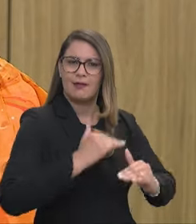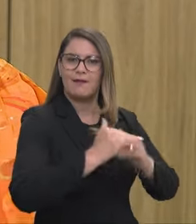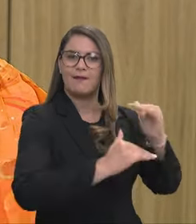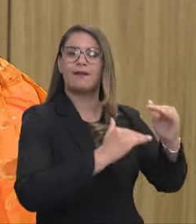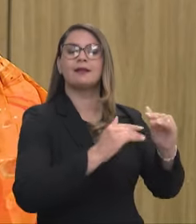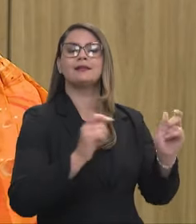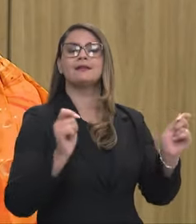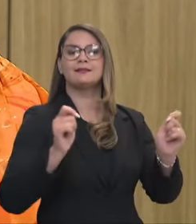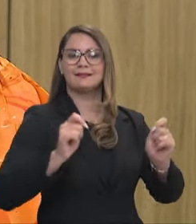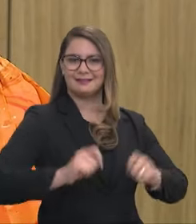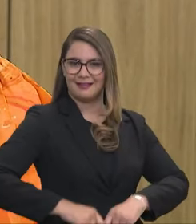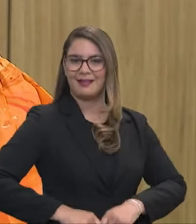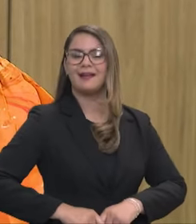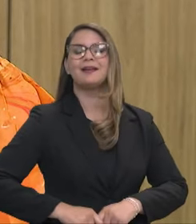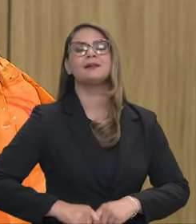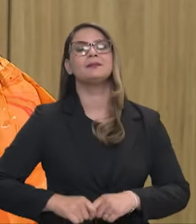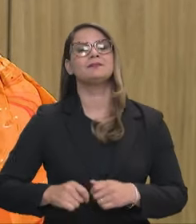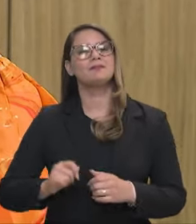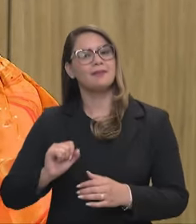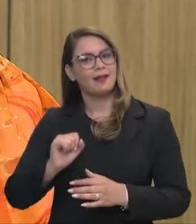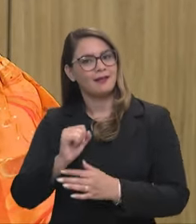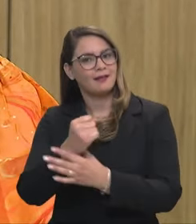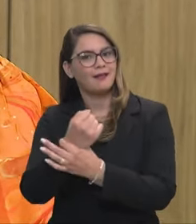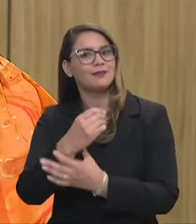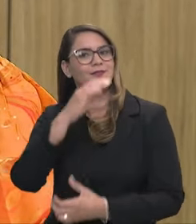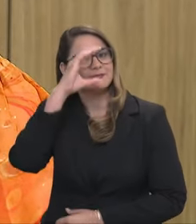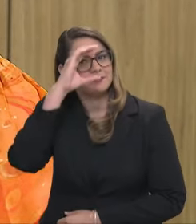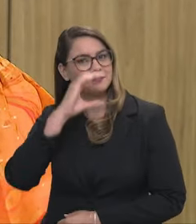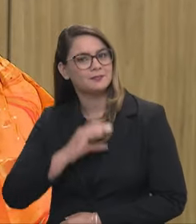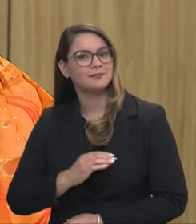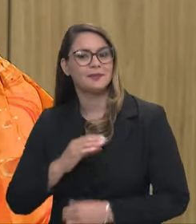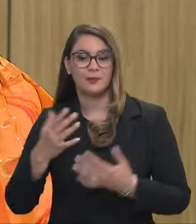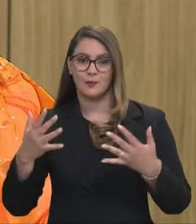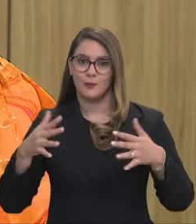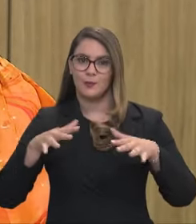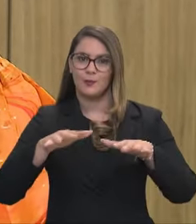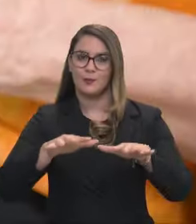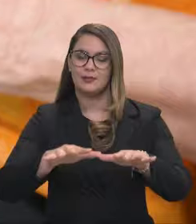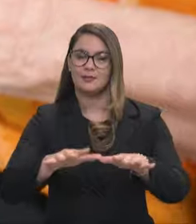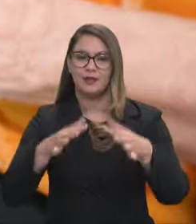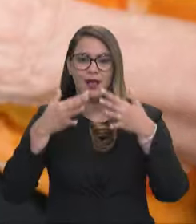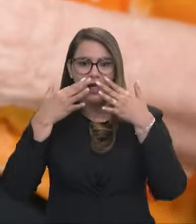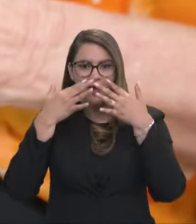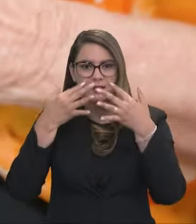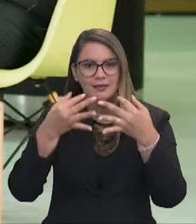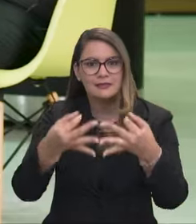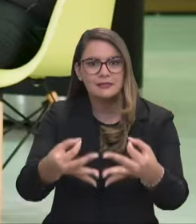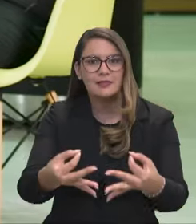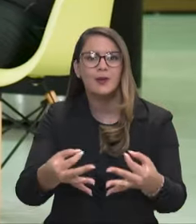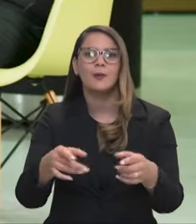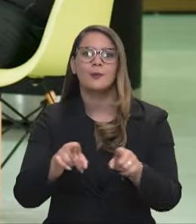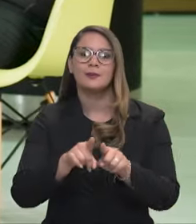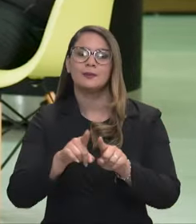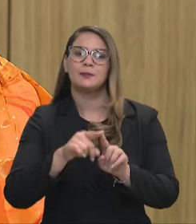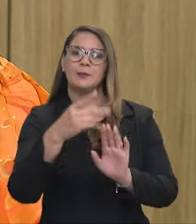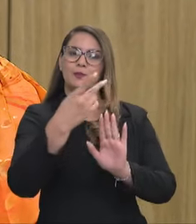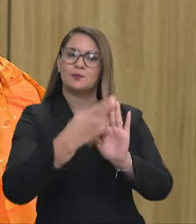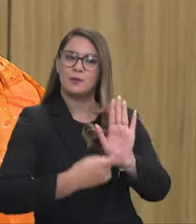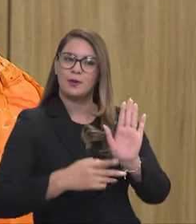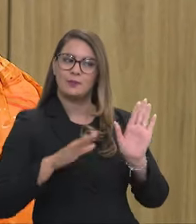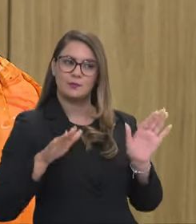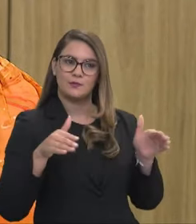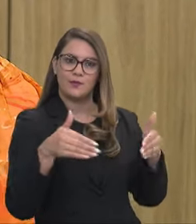construção é que é possível garantir cidadania, inclusão na atenção, nos